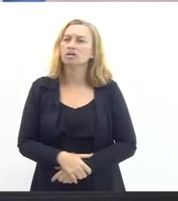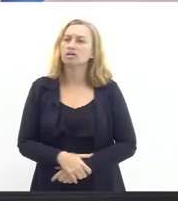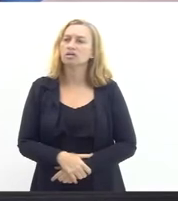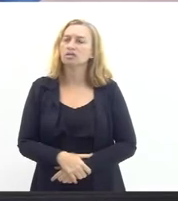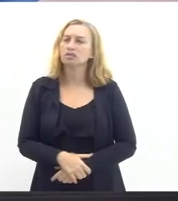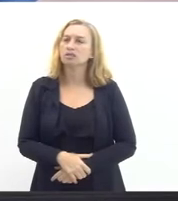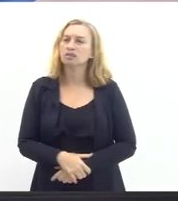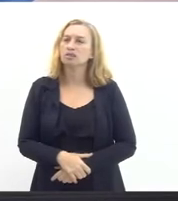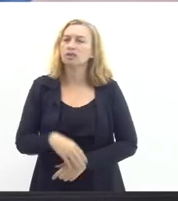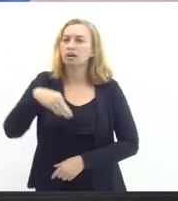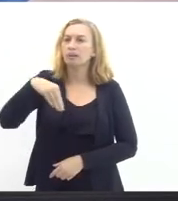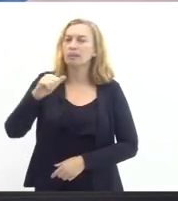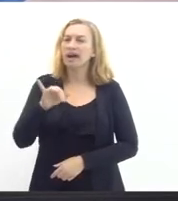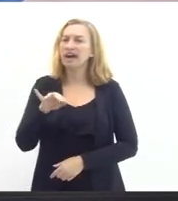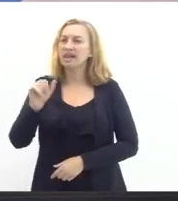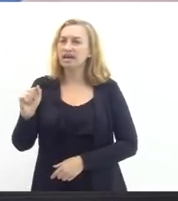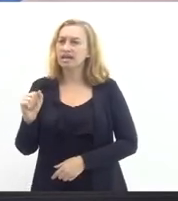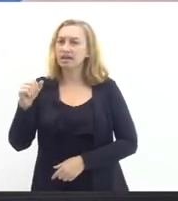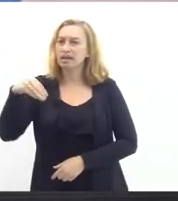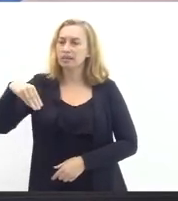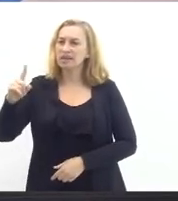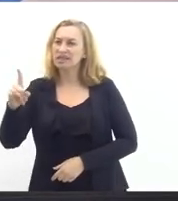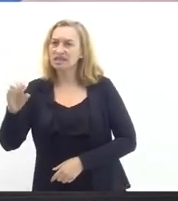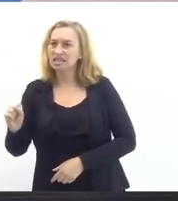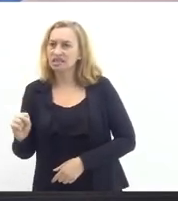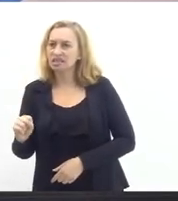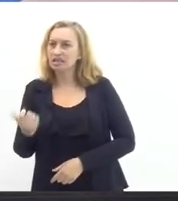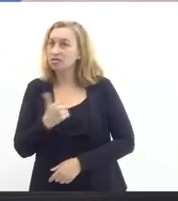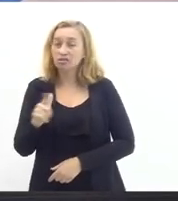da Maria Mercedes que está sem oferecer vagas